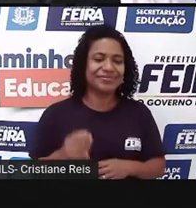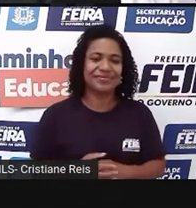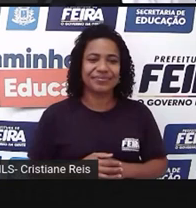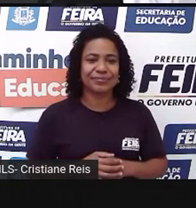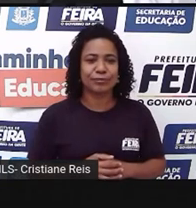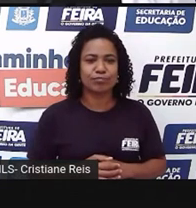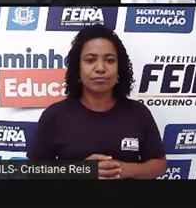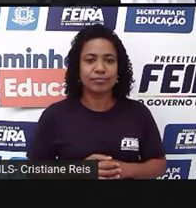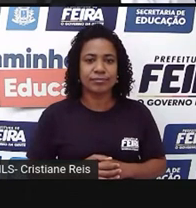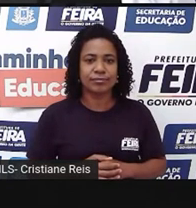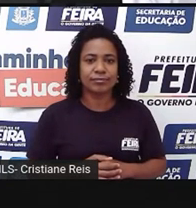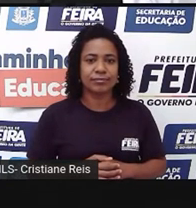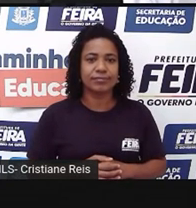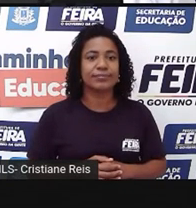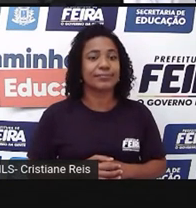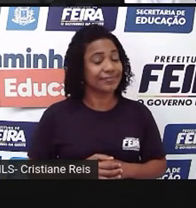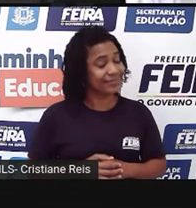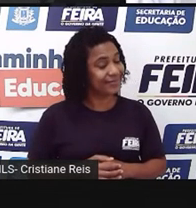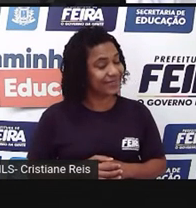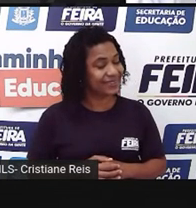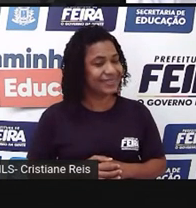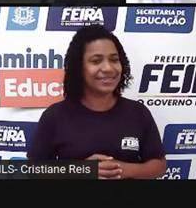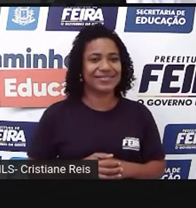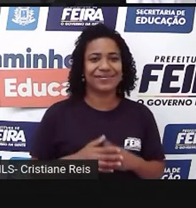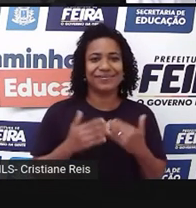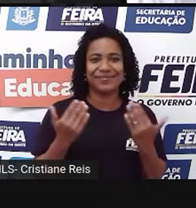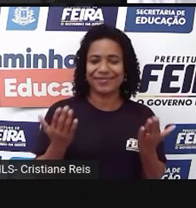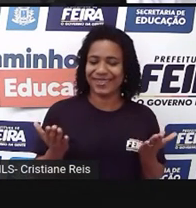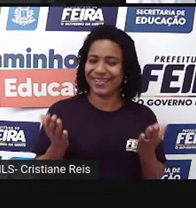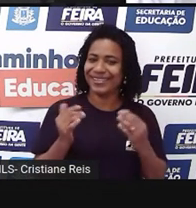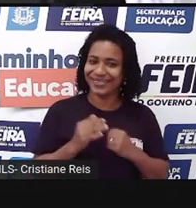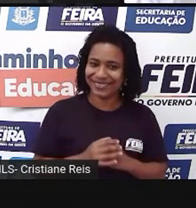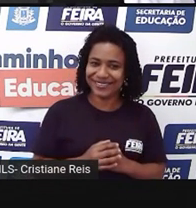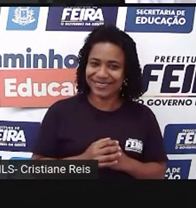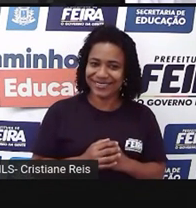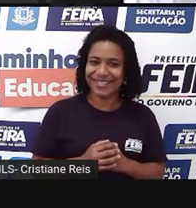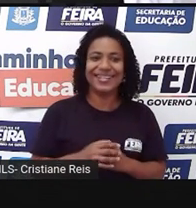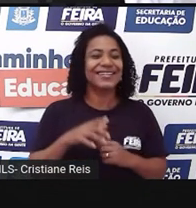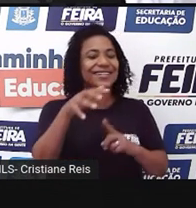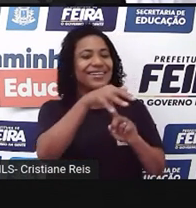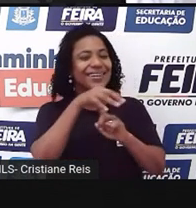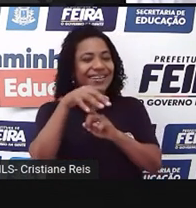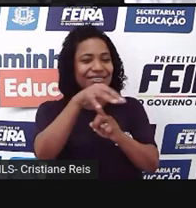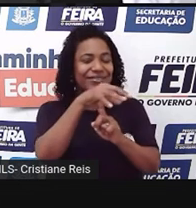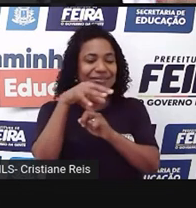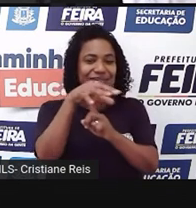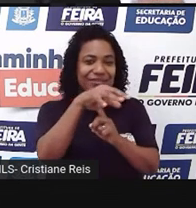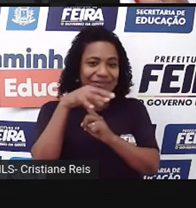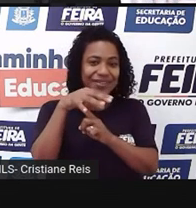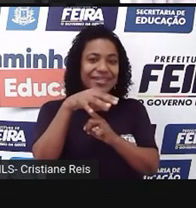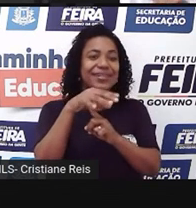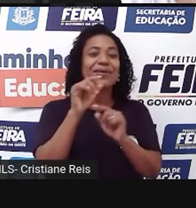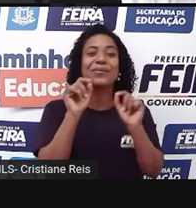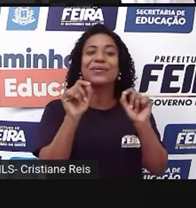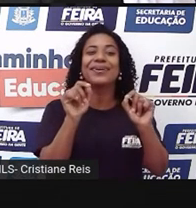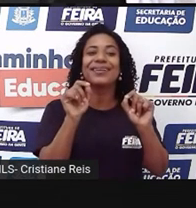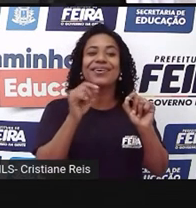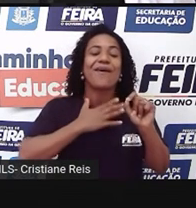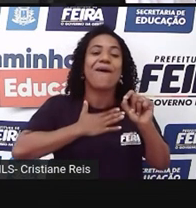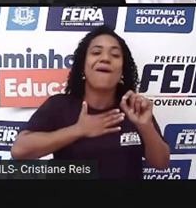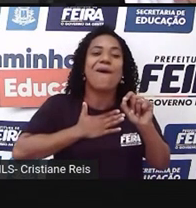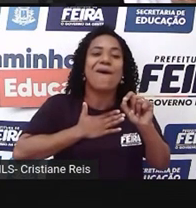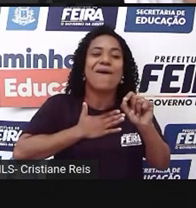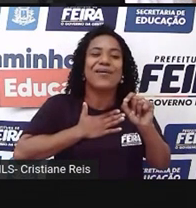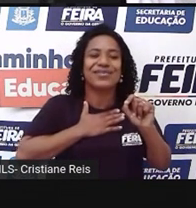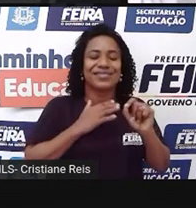né? Bom, mas a Pro não podia falar de feira sem falar no queridinho da feira,